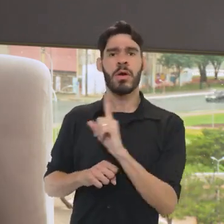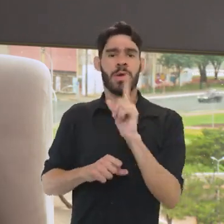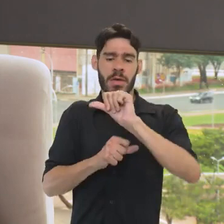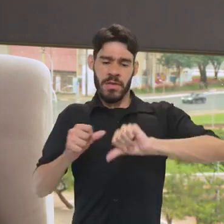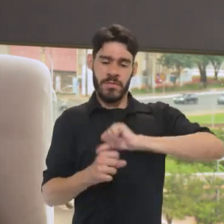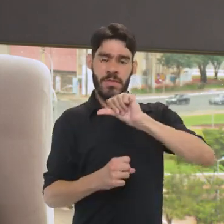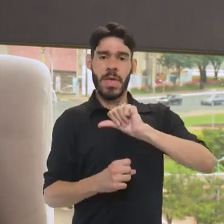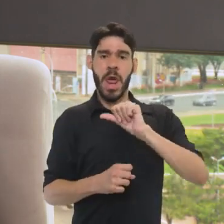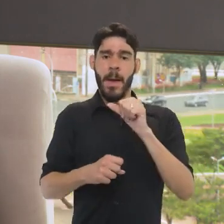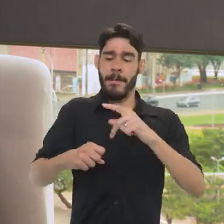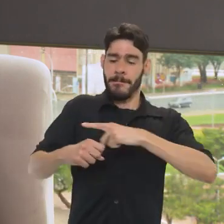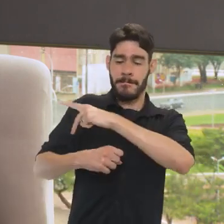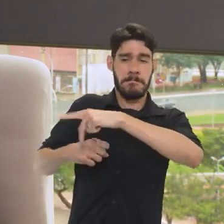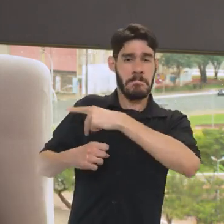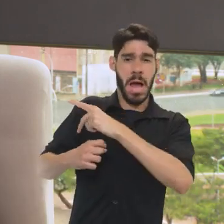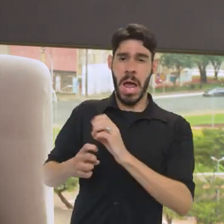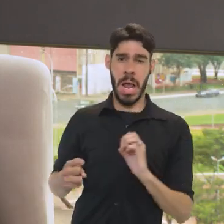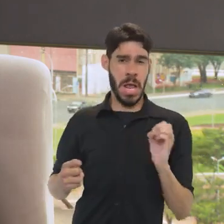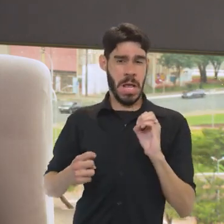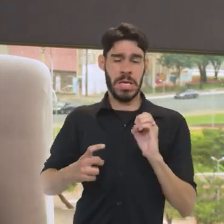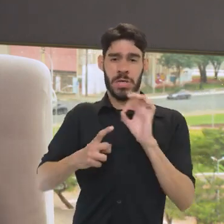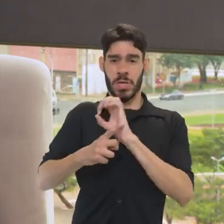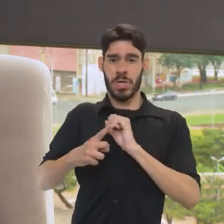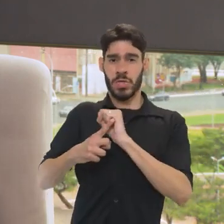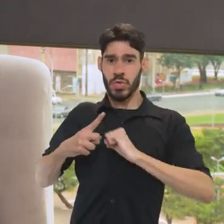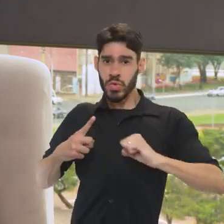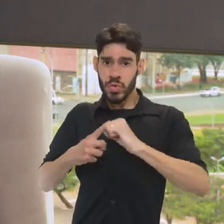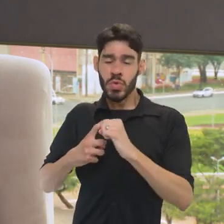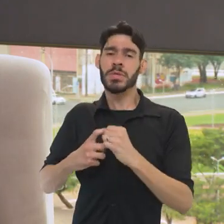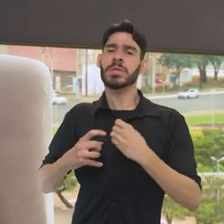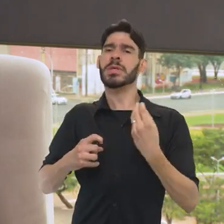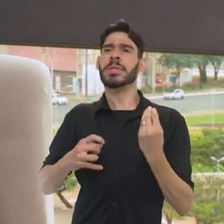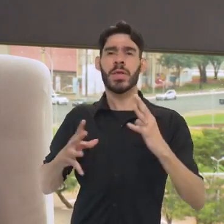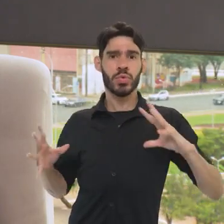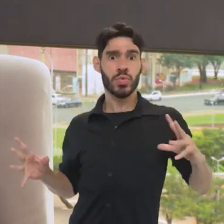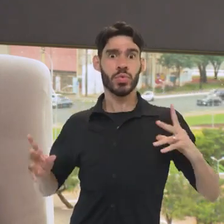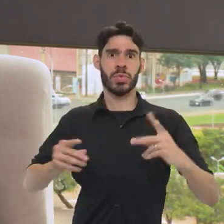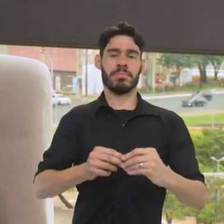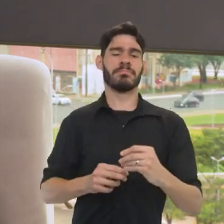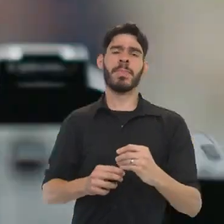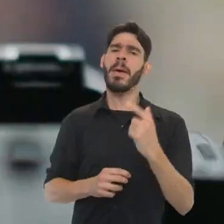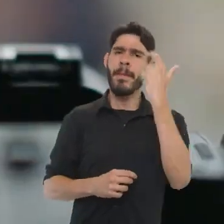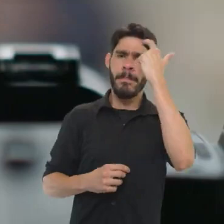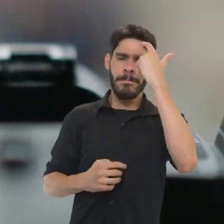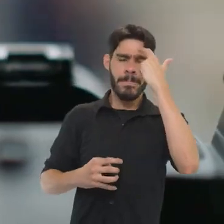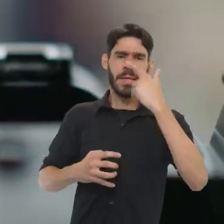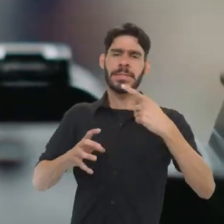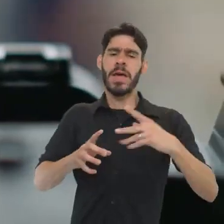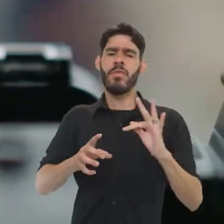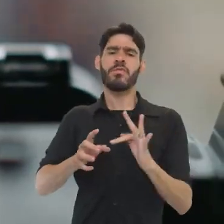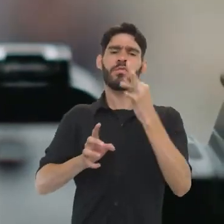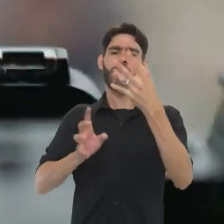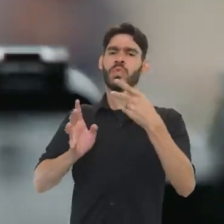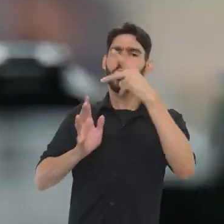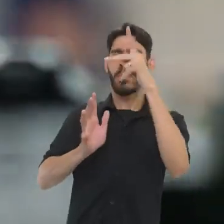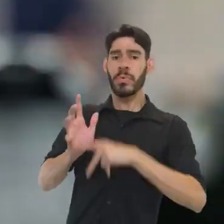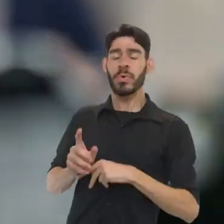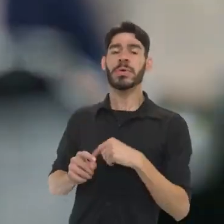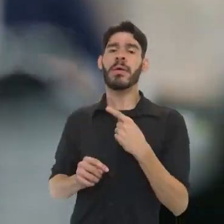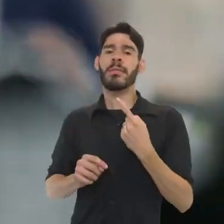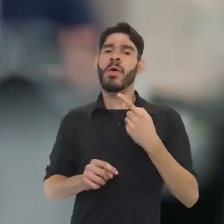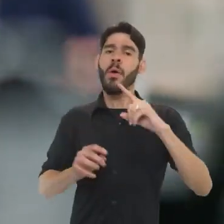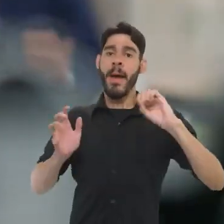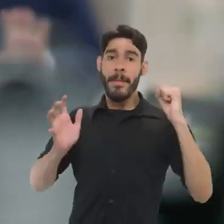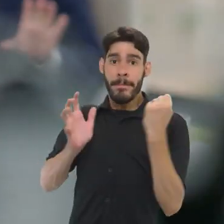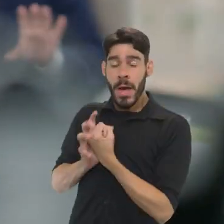se tornar uma nação, a gente não consegue se tornar uma sociedade de uma maneira integrada para pensar suas ações para futuro, para o seu próprio bem